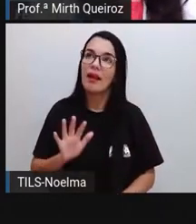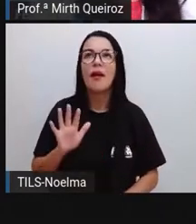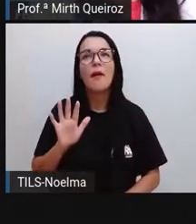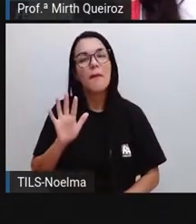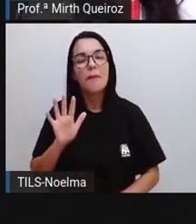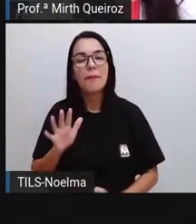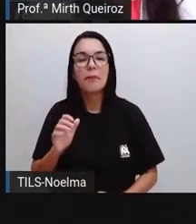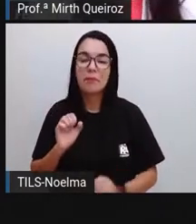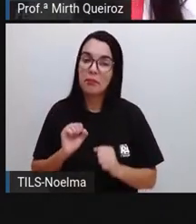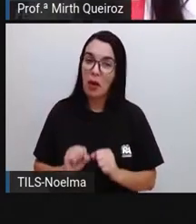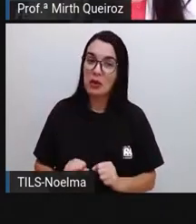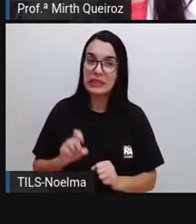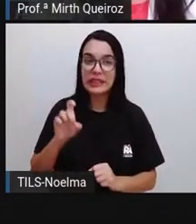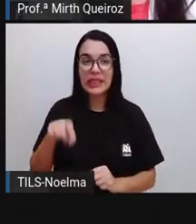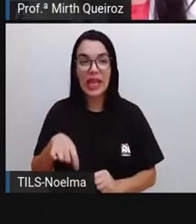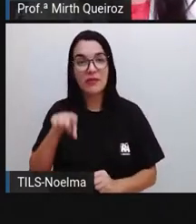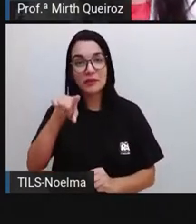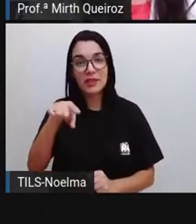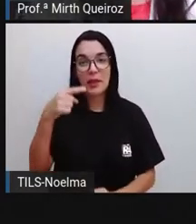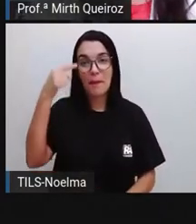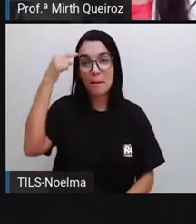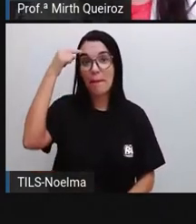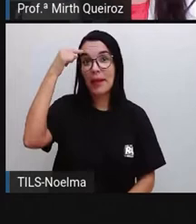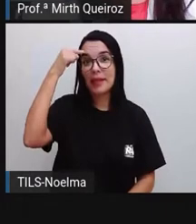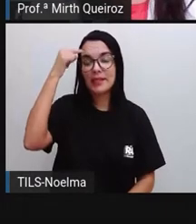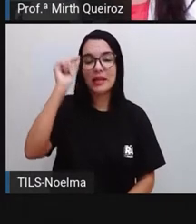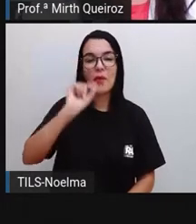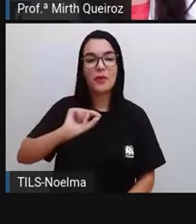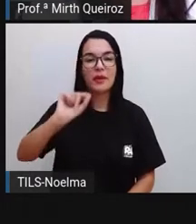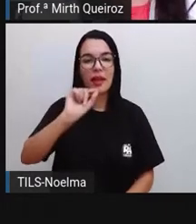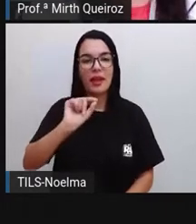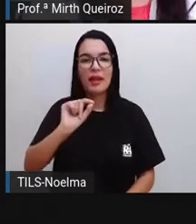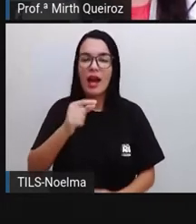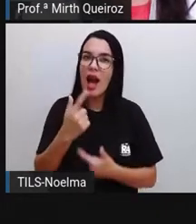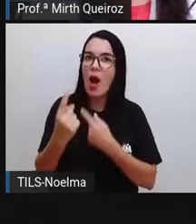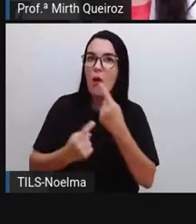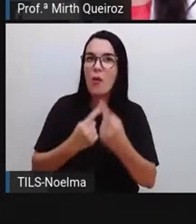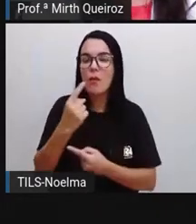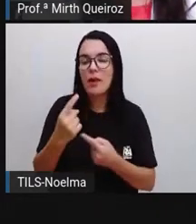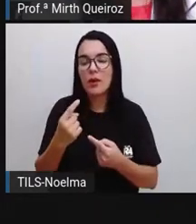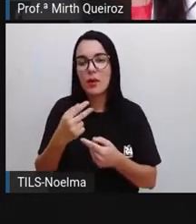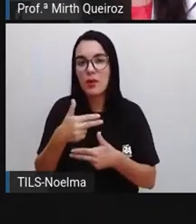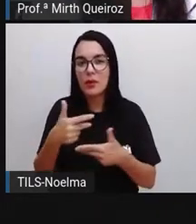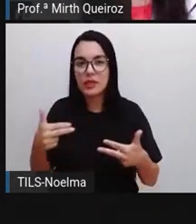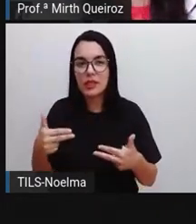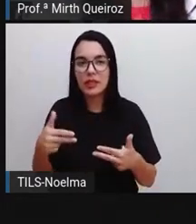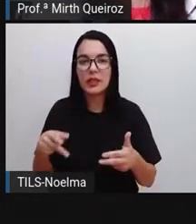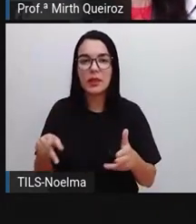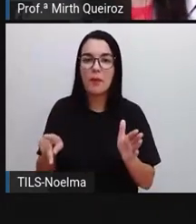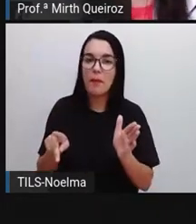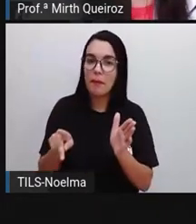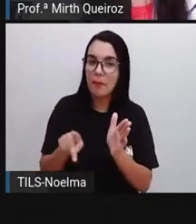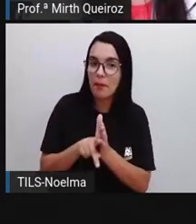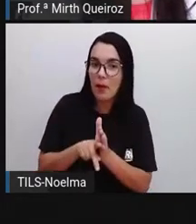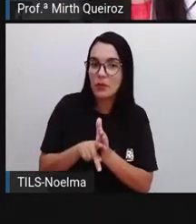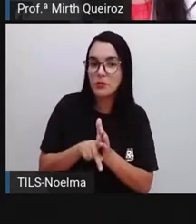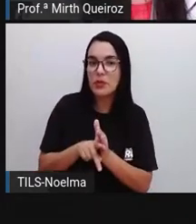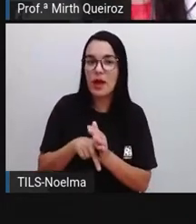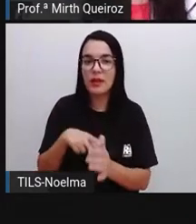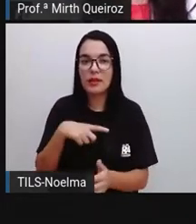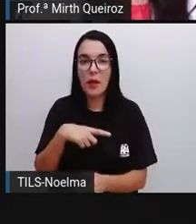Provavelmente, o que você imagina é que é algo que possua, né? Você possua aí